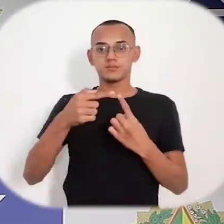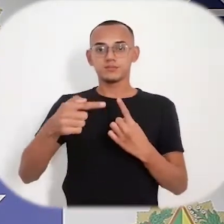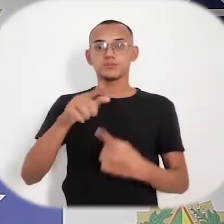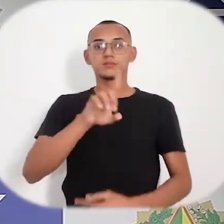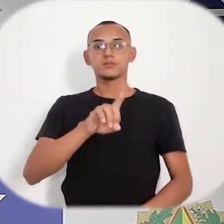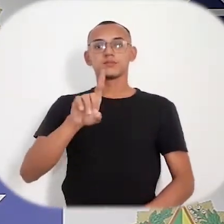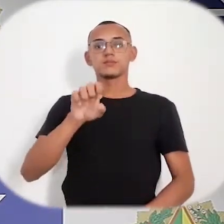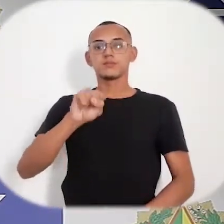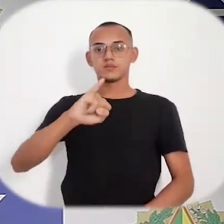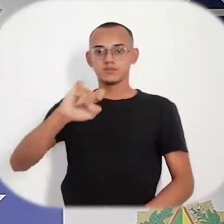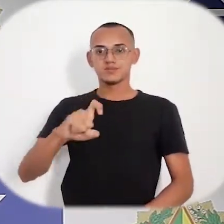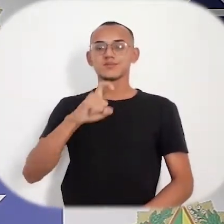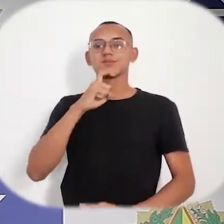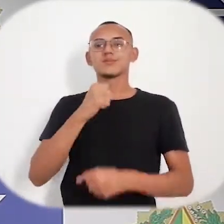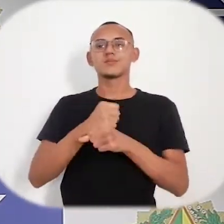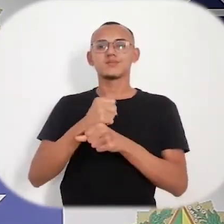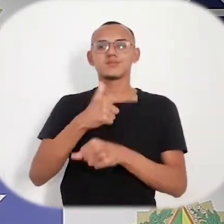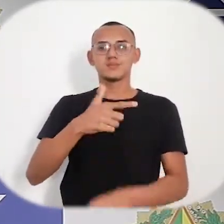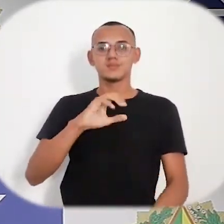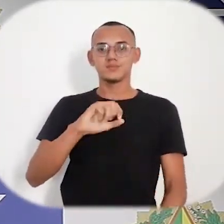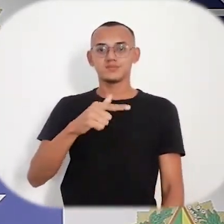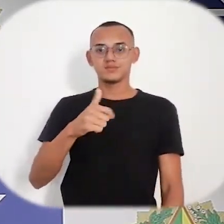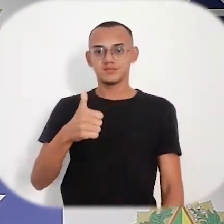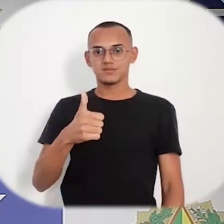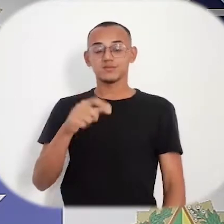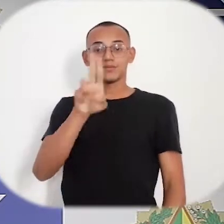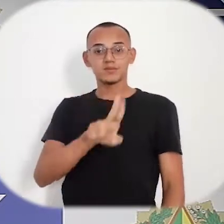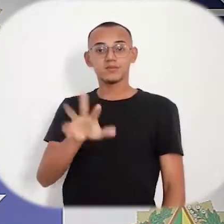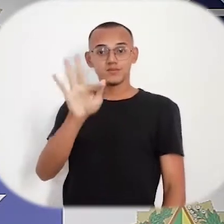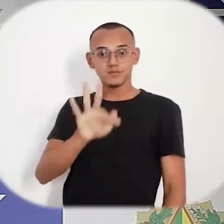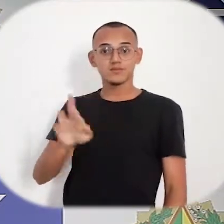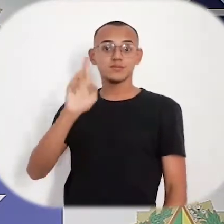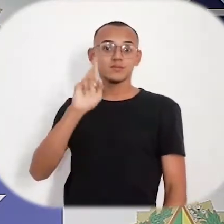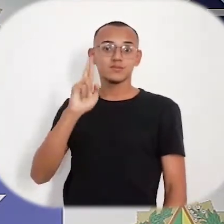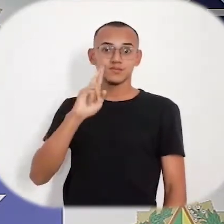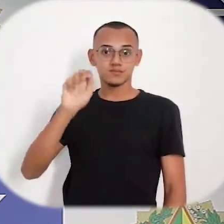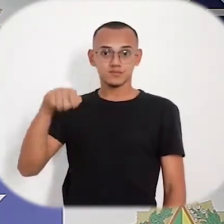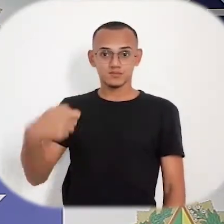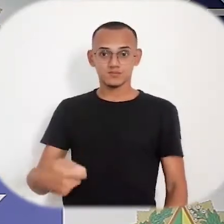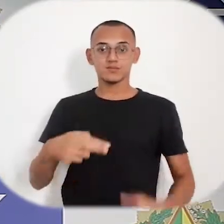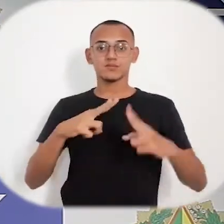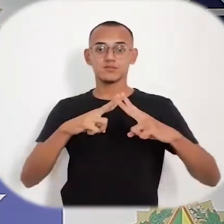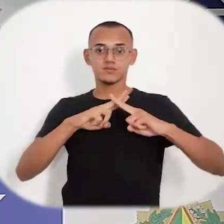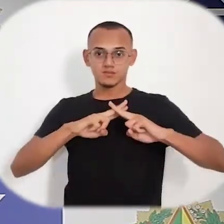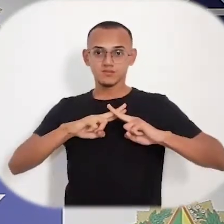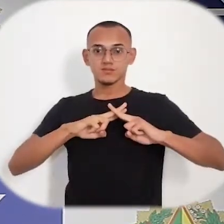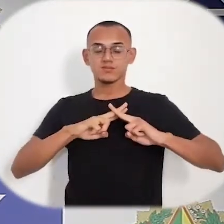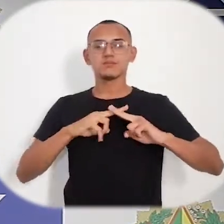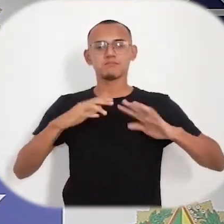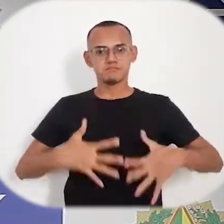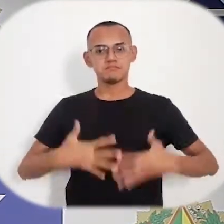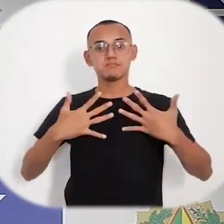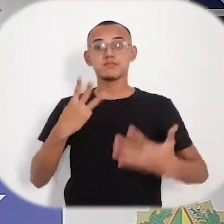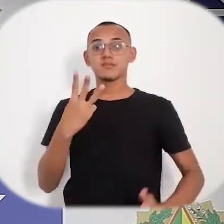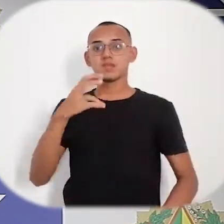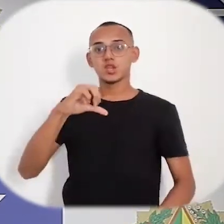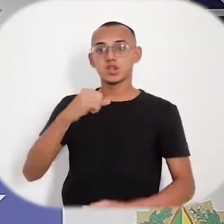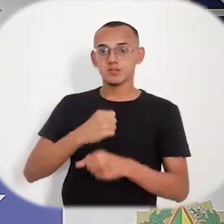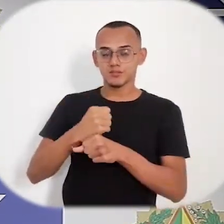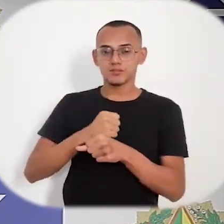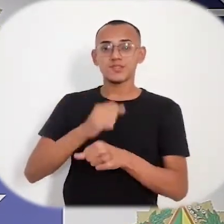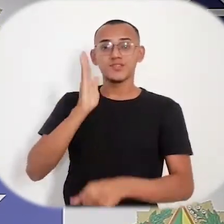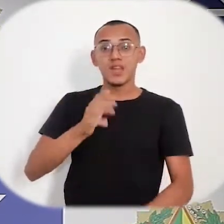Nesta semana, no dia 8 de julho de 2021, a Universidade Federal de Montônia comemora 39 anos.